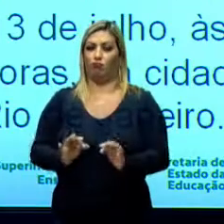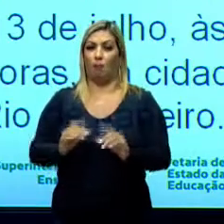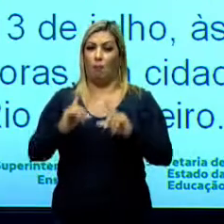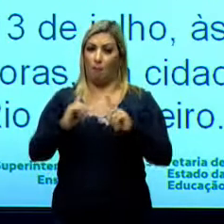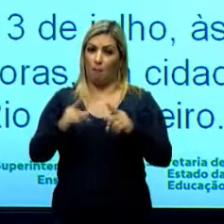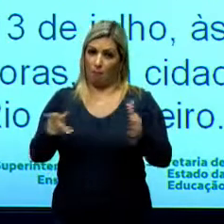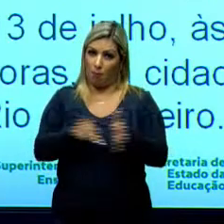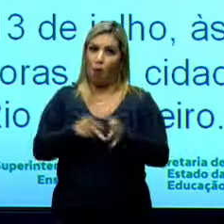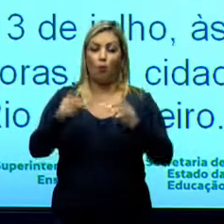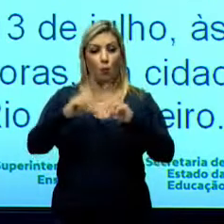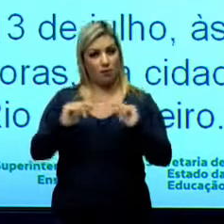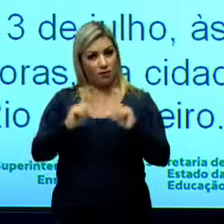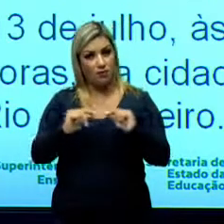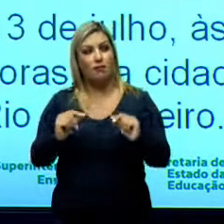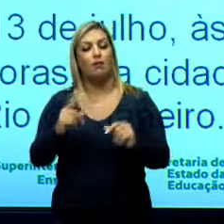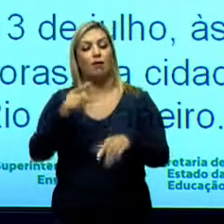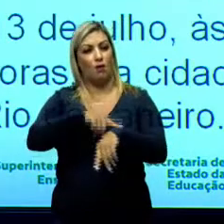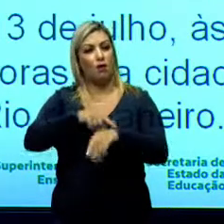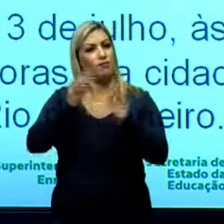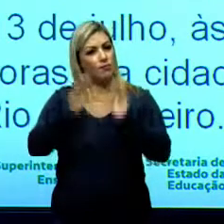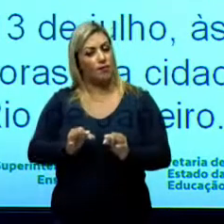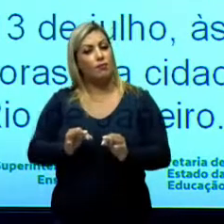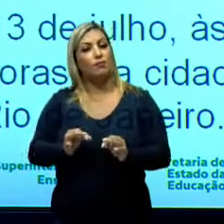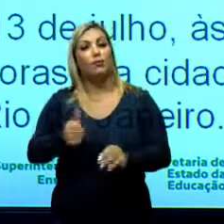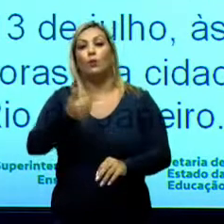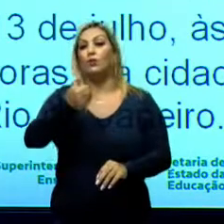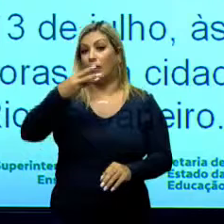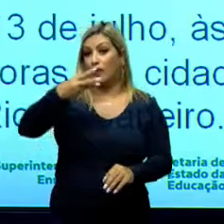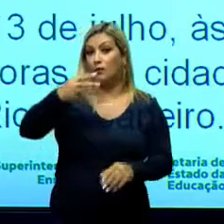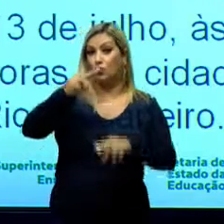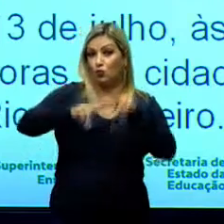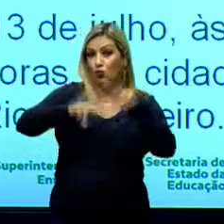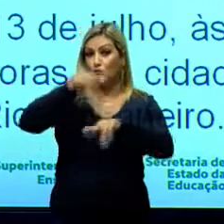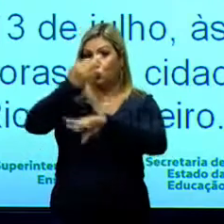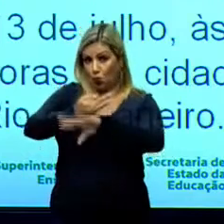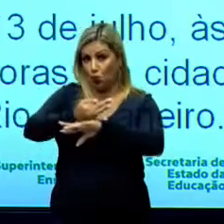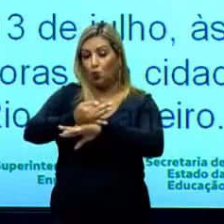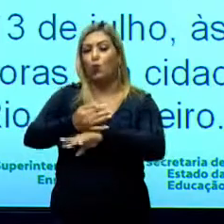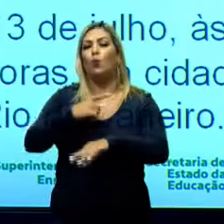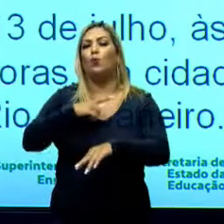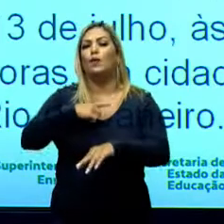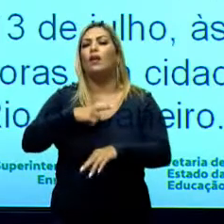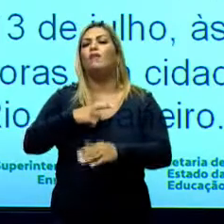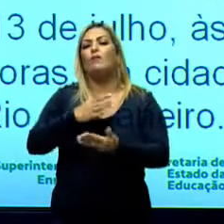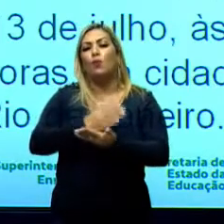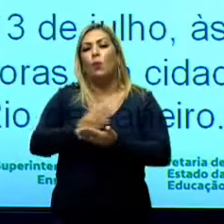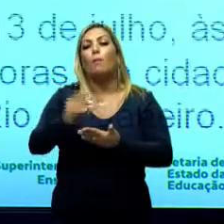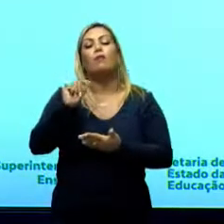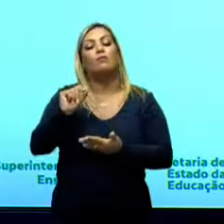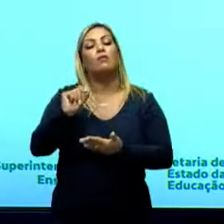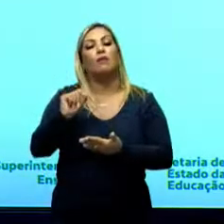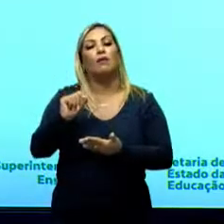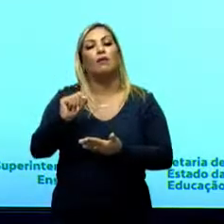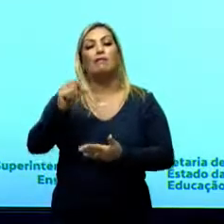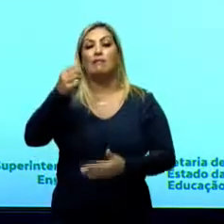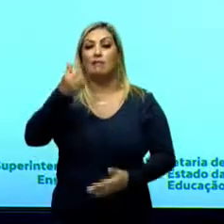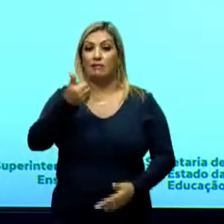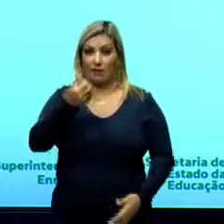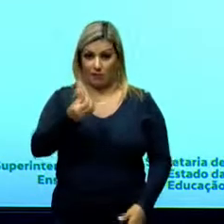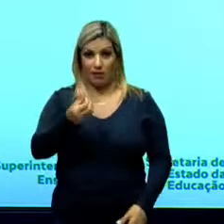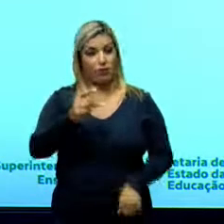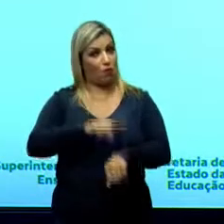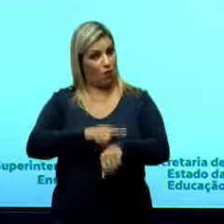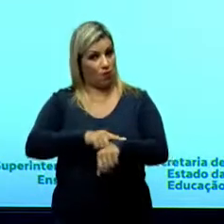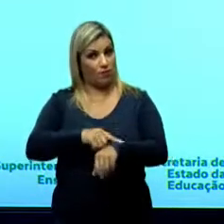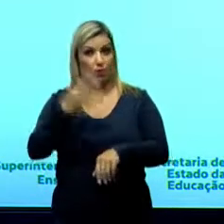horário de Brasília. Nós temos aí, então, no dia 13 de julho, começando a partir das 16 horas da tarde, né,